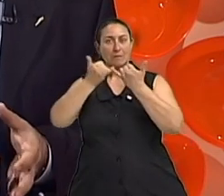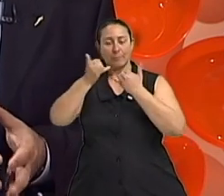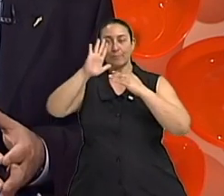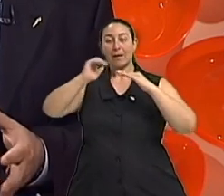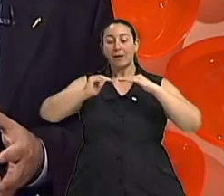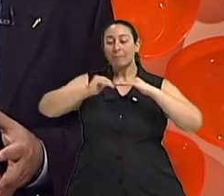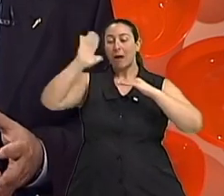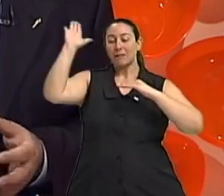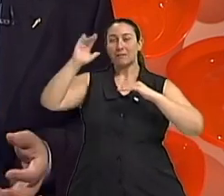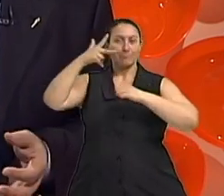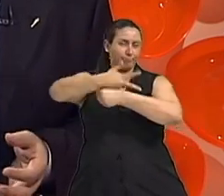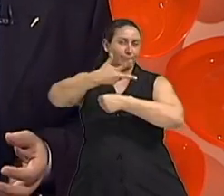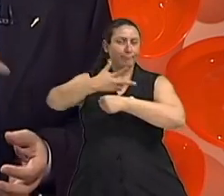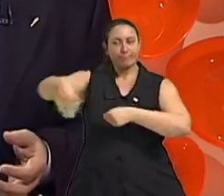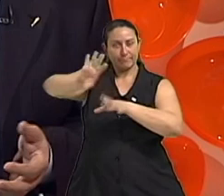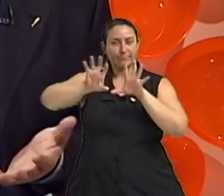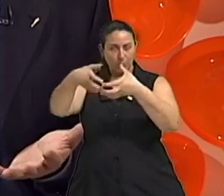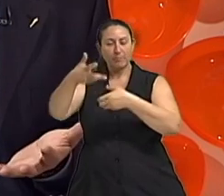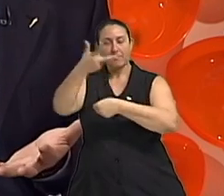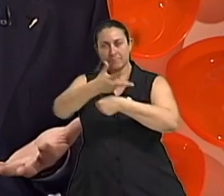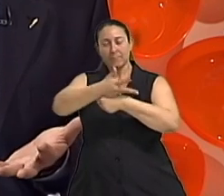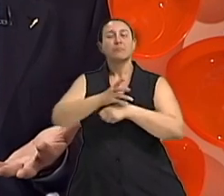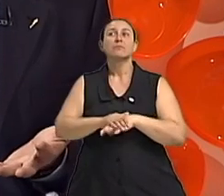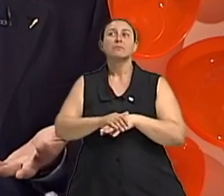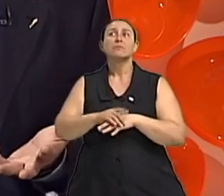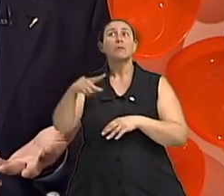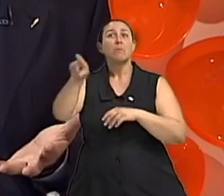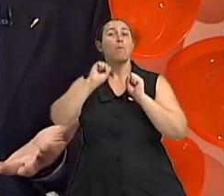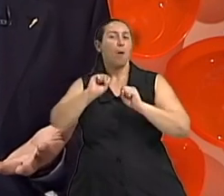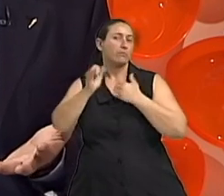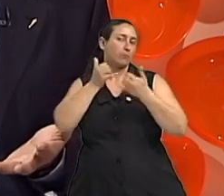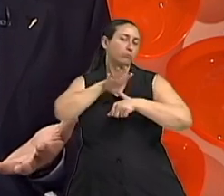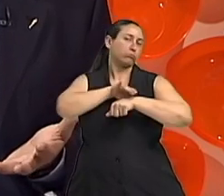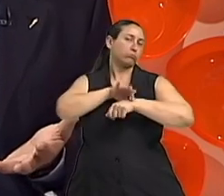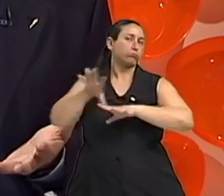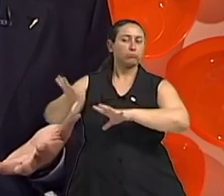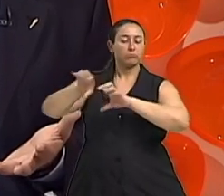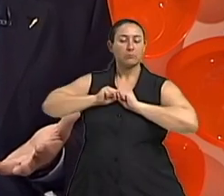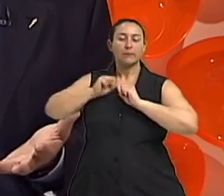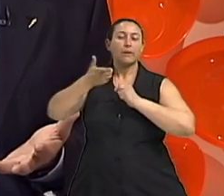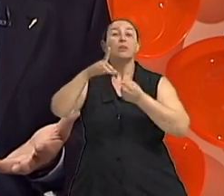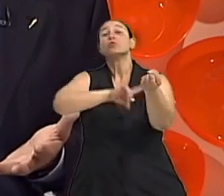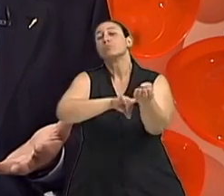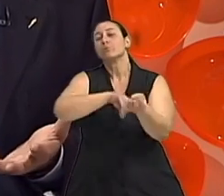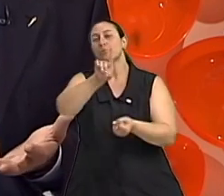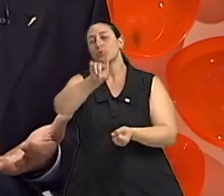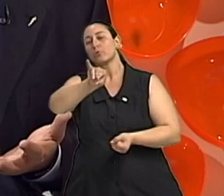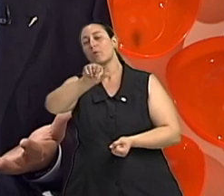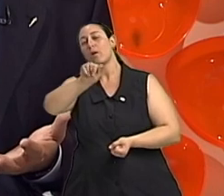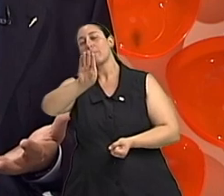que podem ter outras doenças associadas como diabetes como diabetes